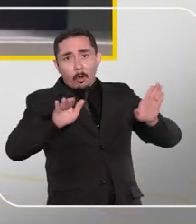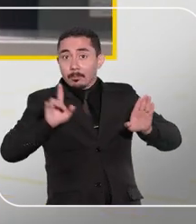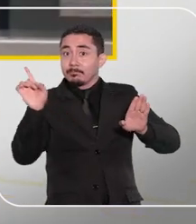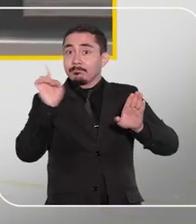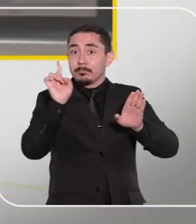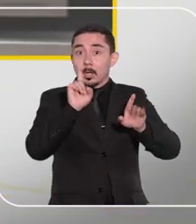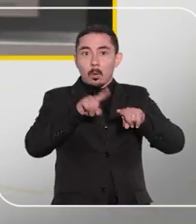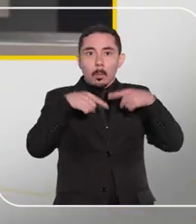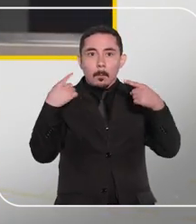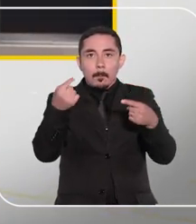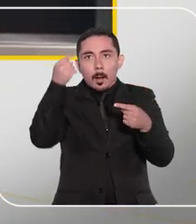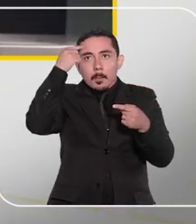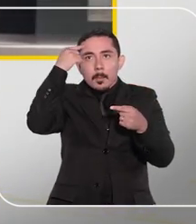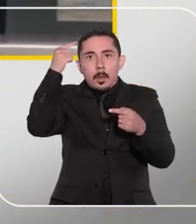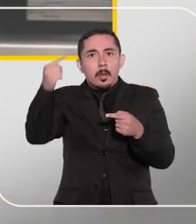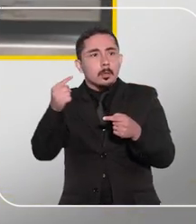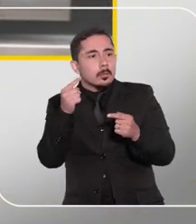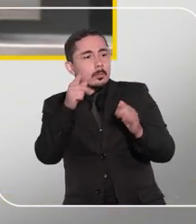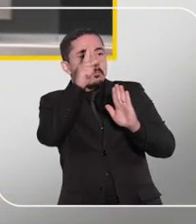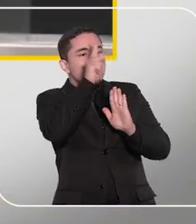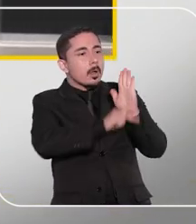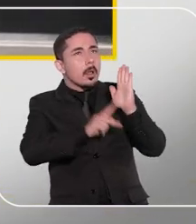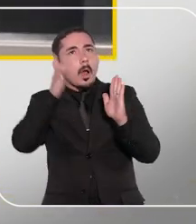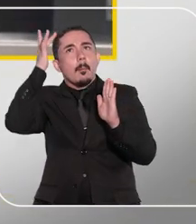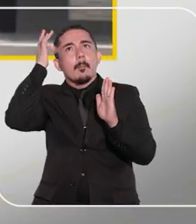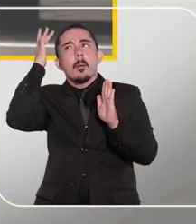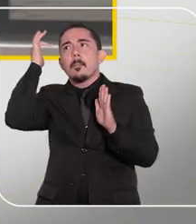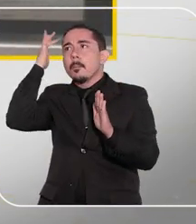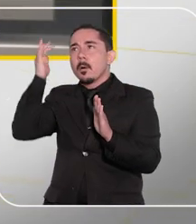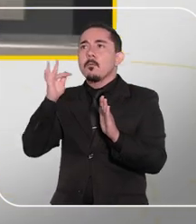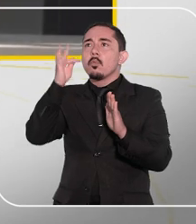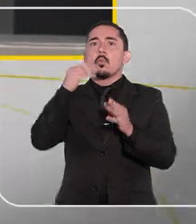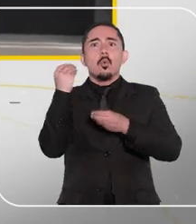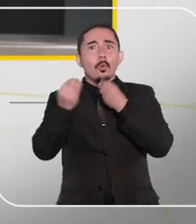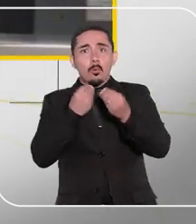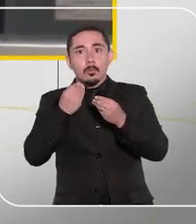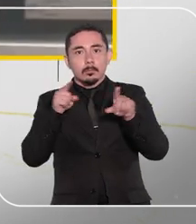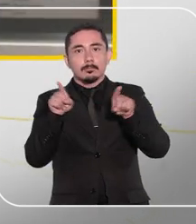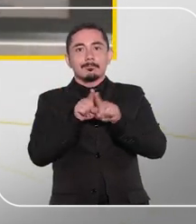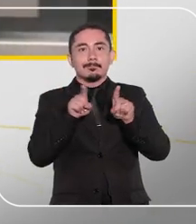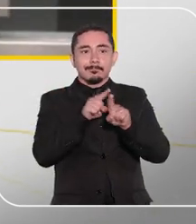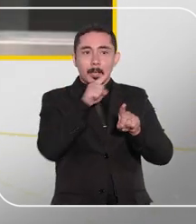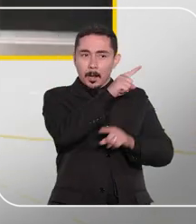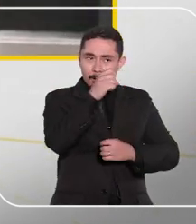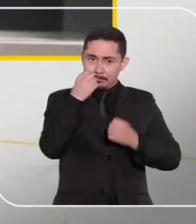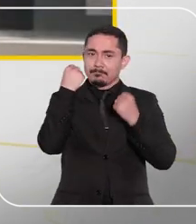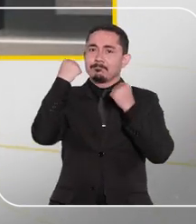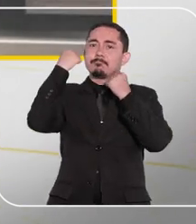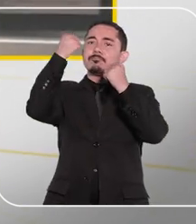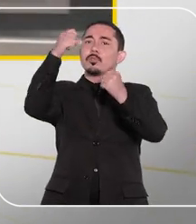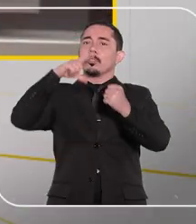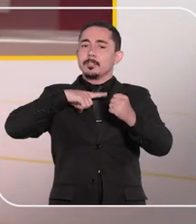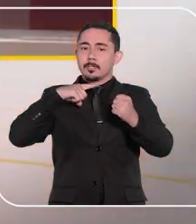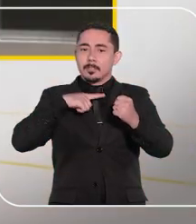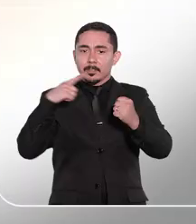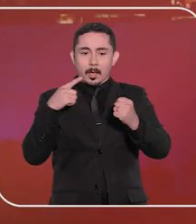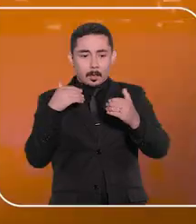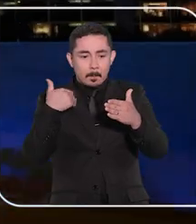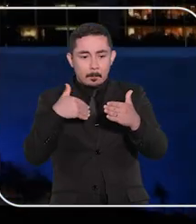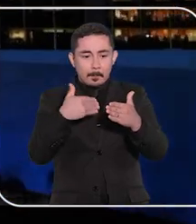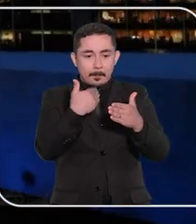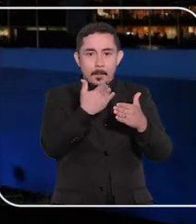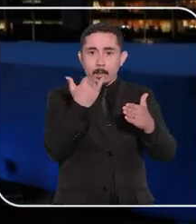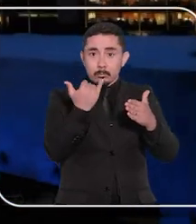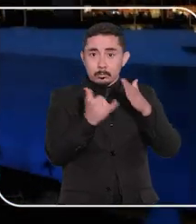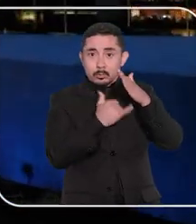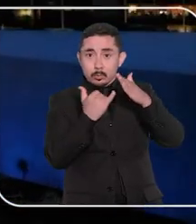é também a bússola que guia o planejamento do amanhã e uma ferramenta poderosa na aproximação